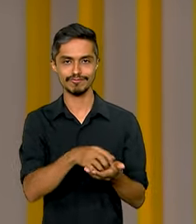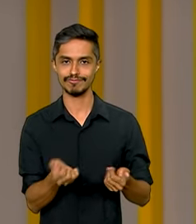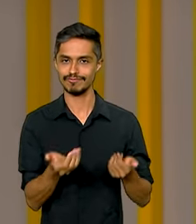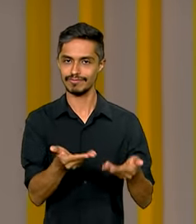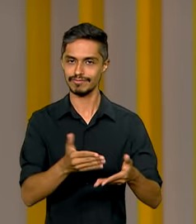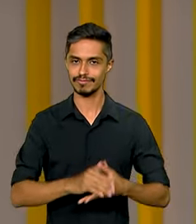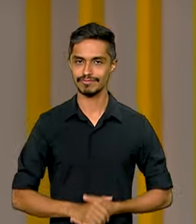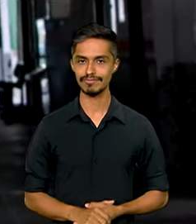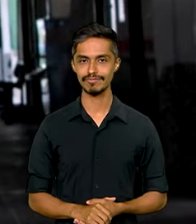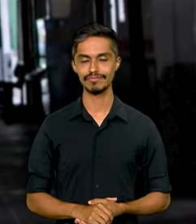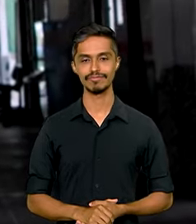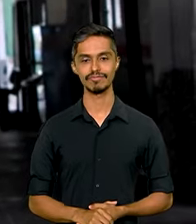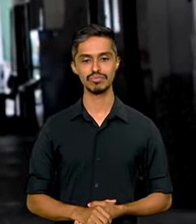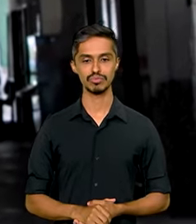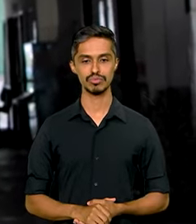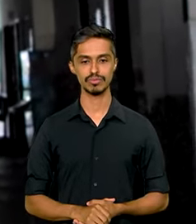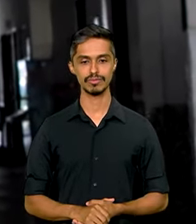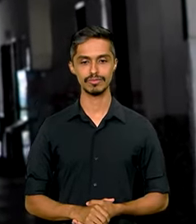instituição.